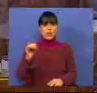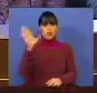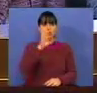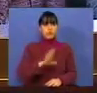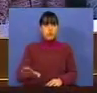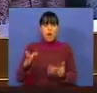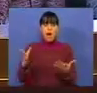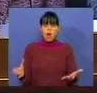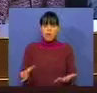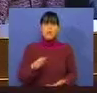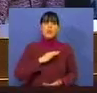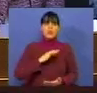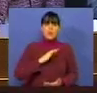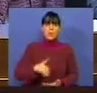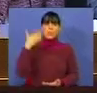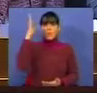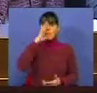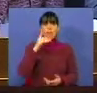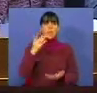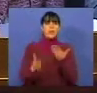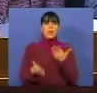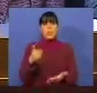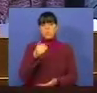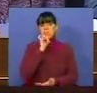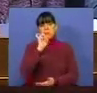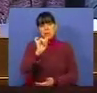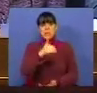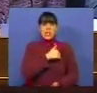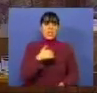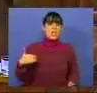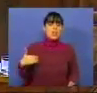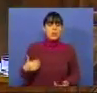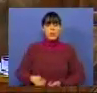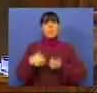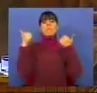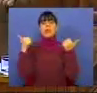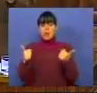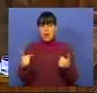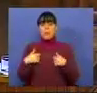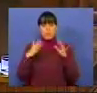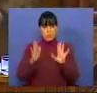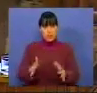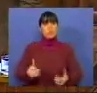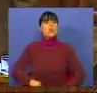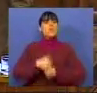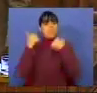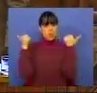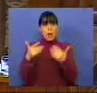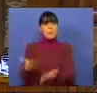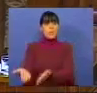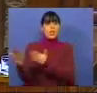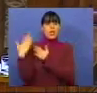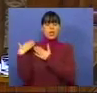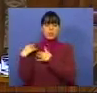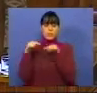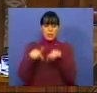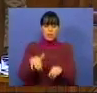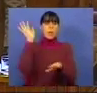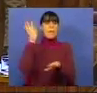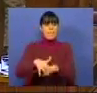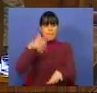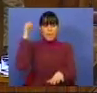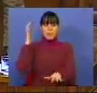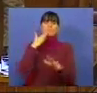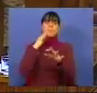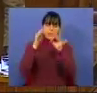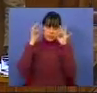João. E o Sr. Primeiro-Ministro, faça o balanço que quiser da saúde. Melhor porque temos que melhorar e é uma responsabilidade deste Parlamento